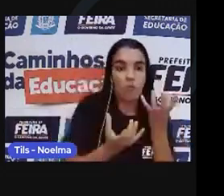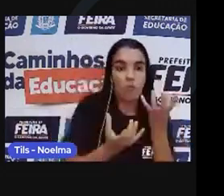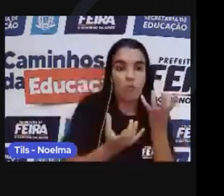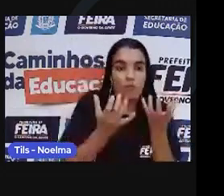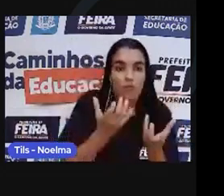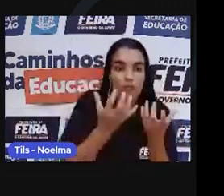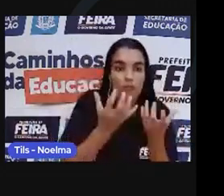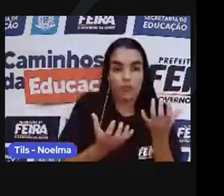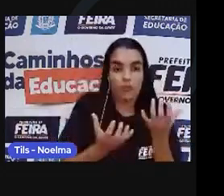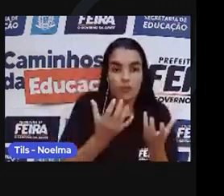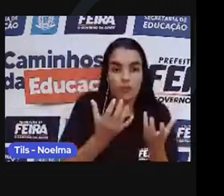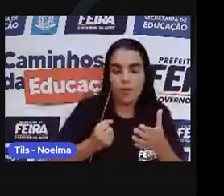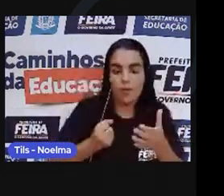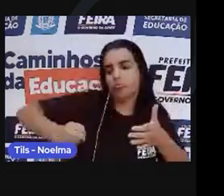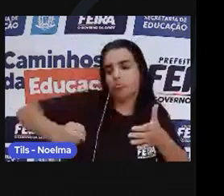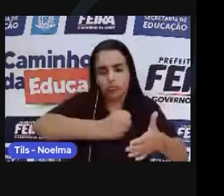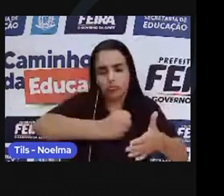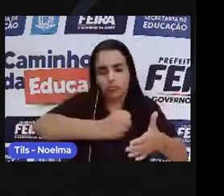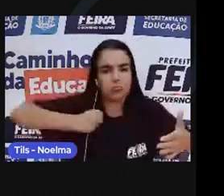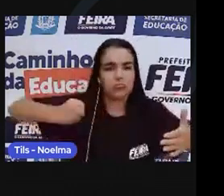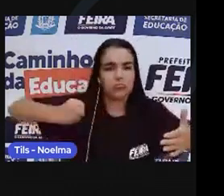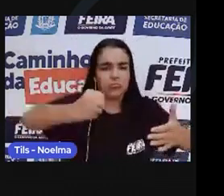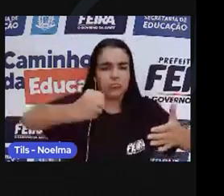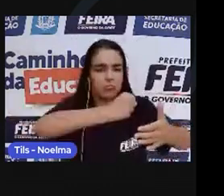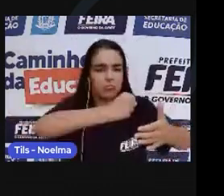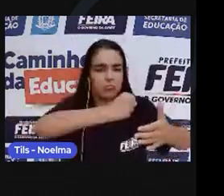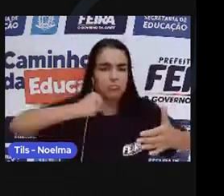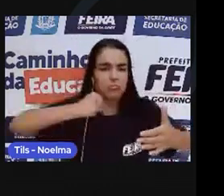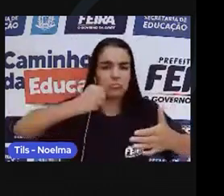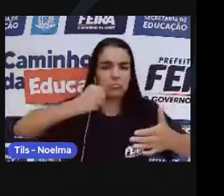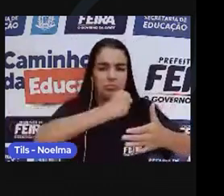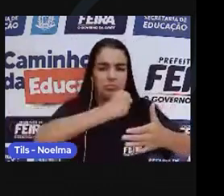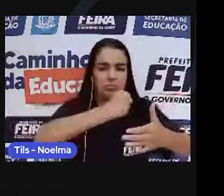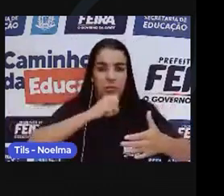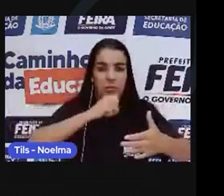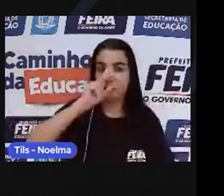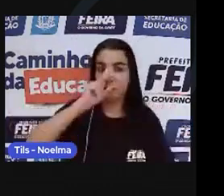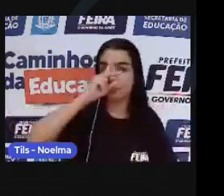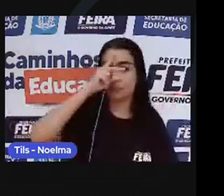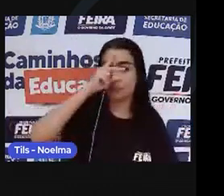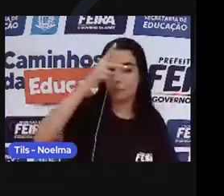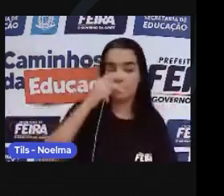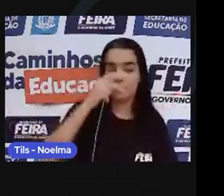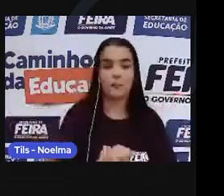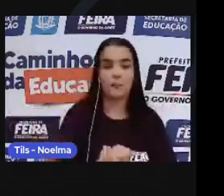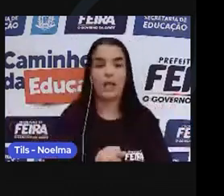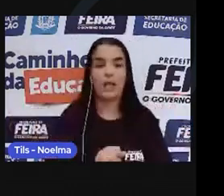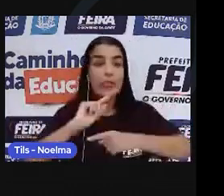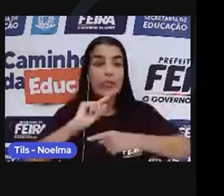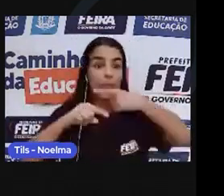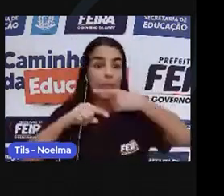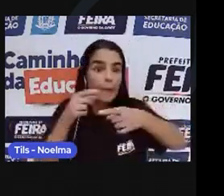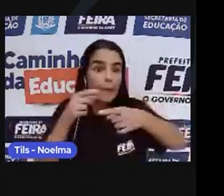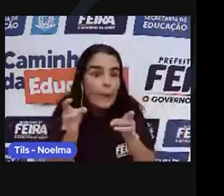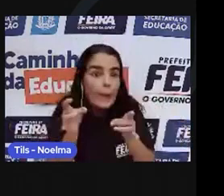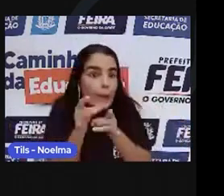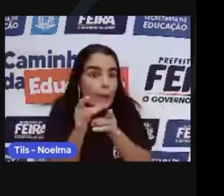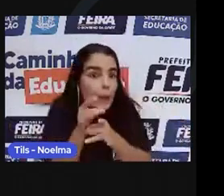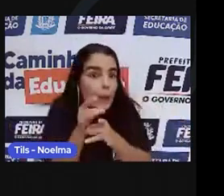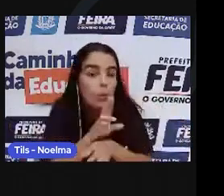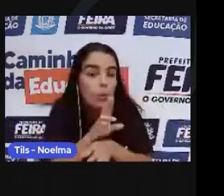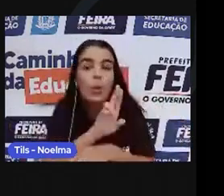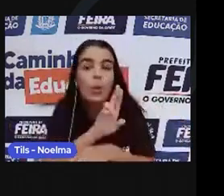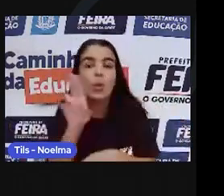era cozido em grandes tachos e caldeiras de cobre. O resultado desse processo é chamado de